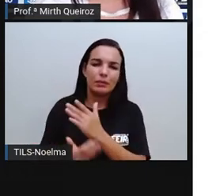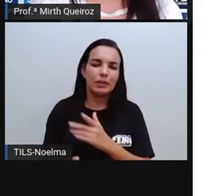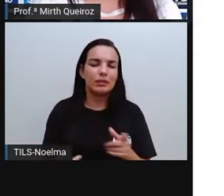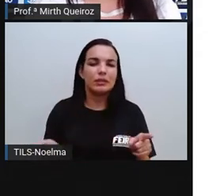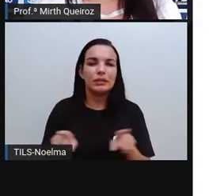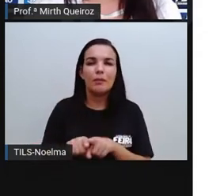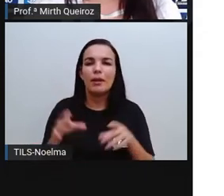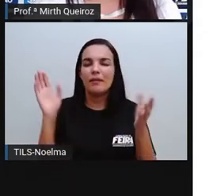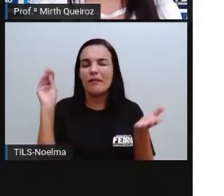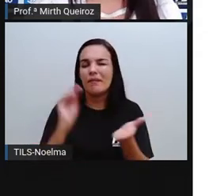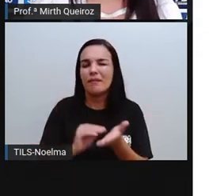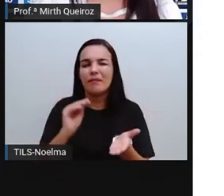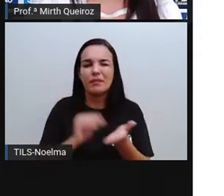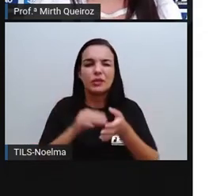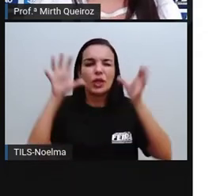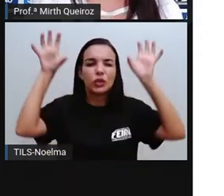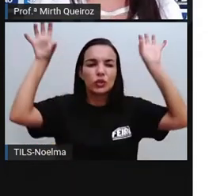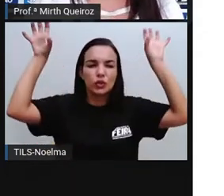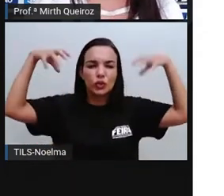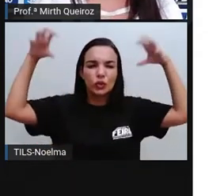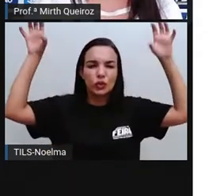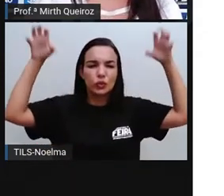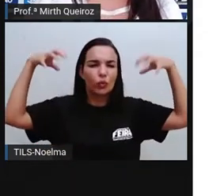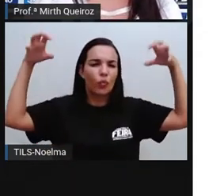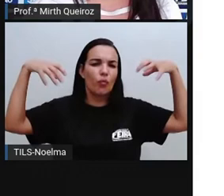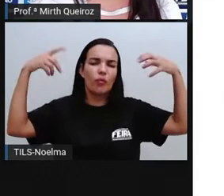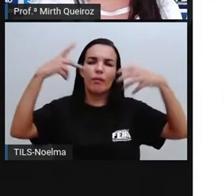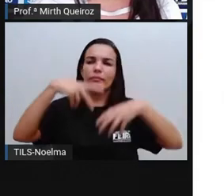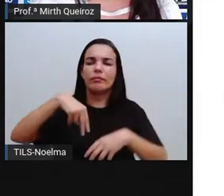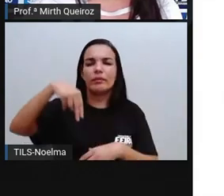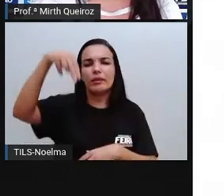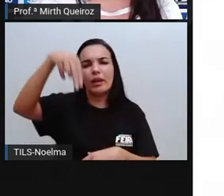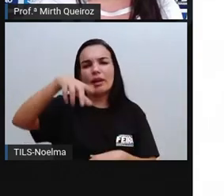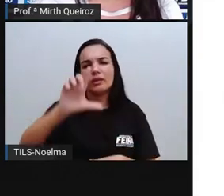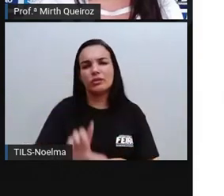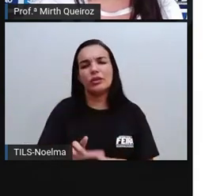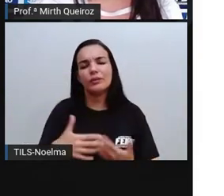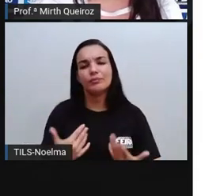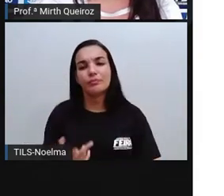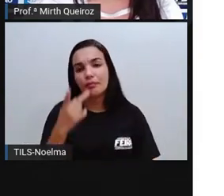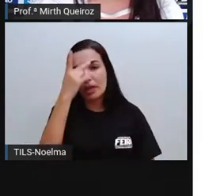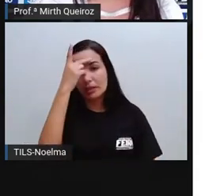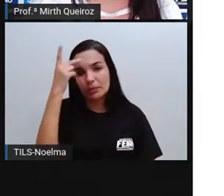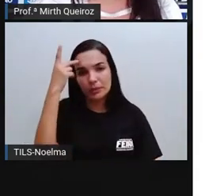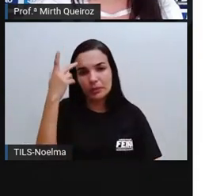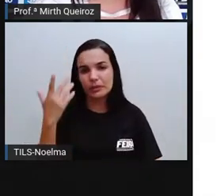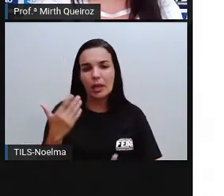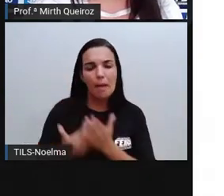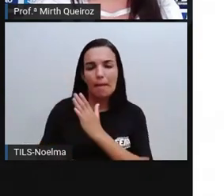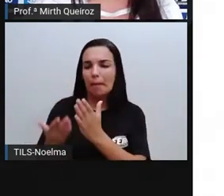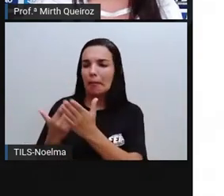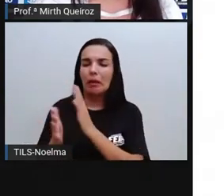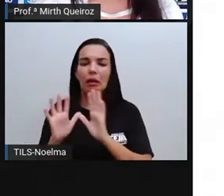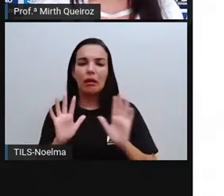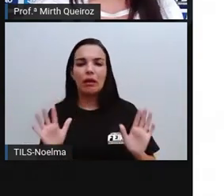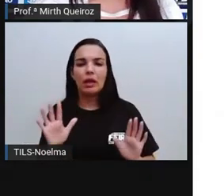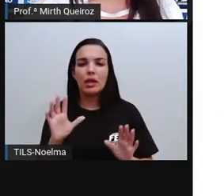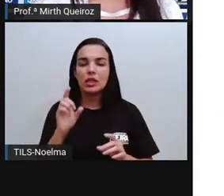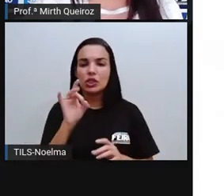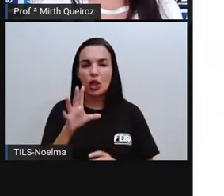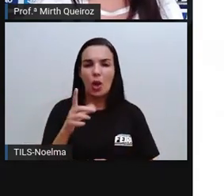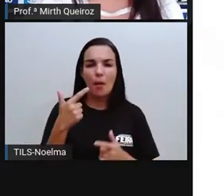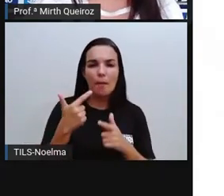fator secundário. A gente não pode dizer ah, as pessoas saíram do nordeste por causa da seca. Não.